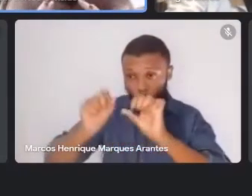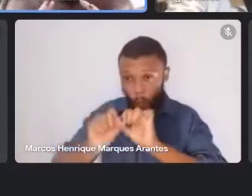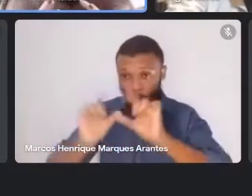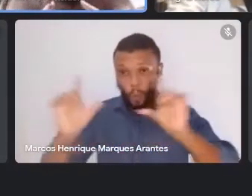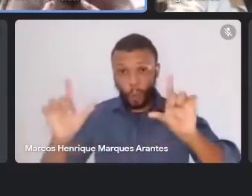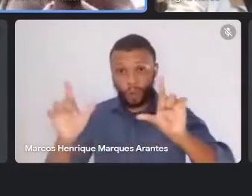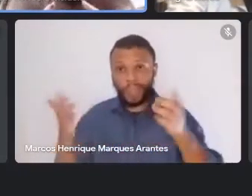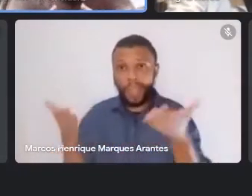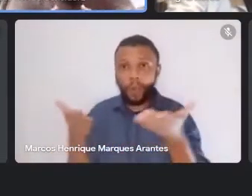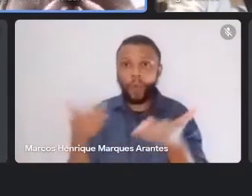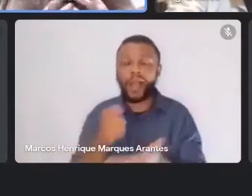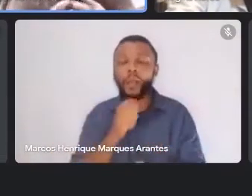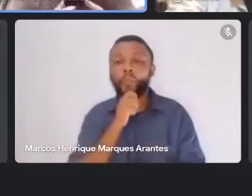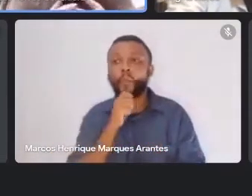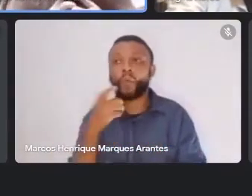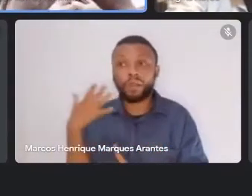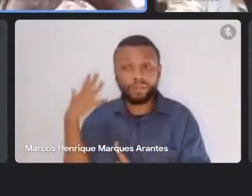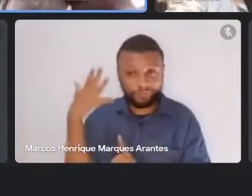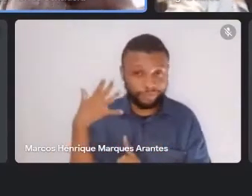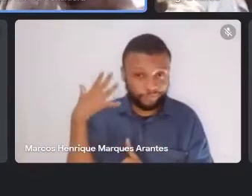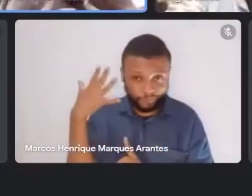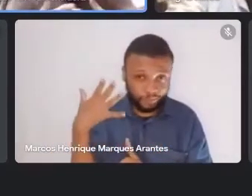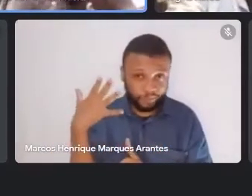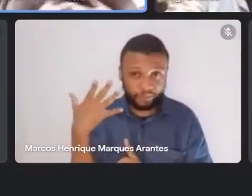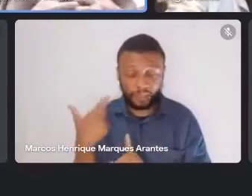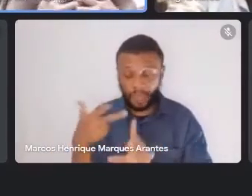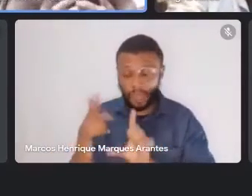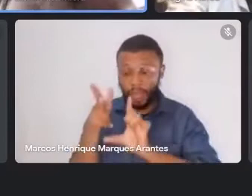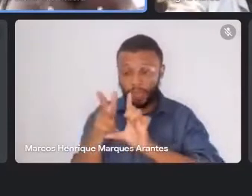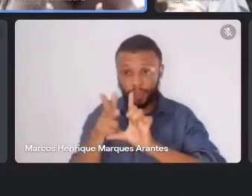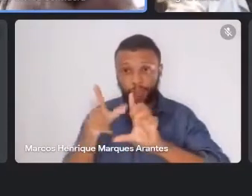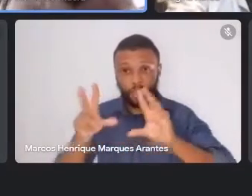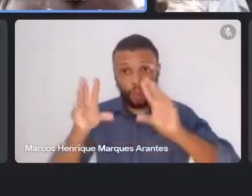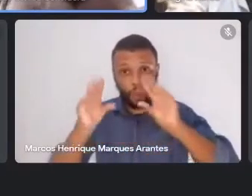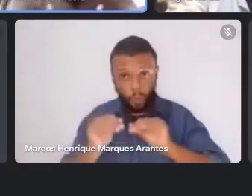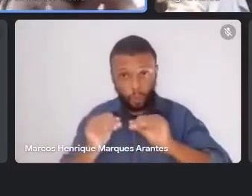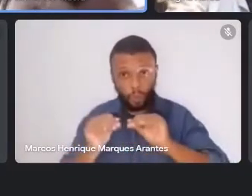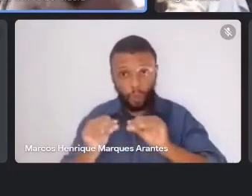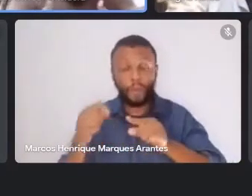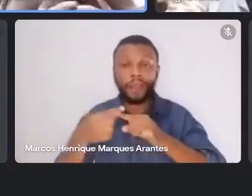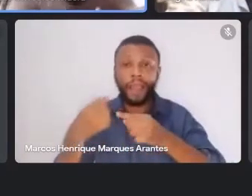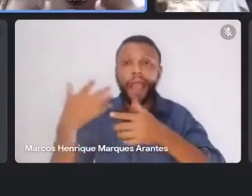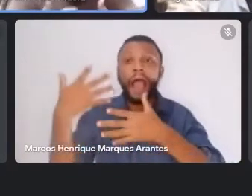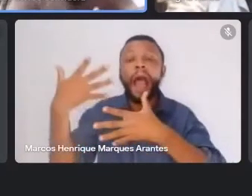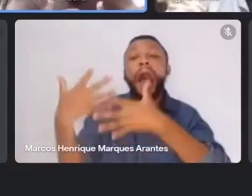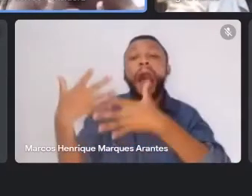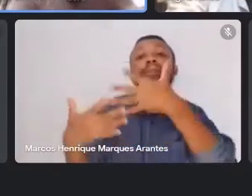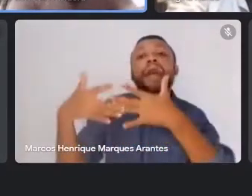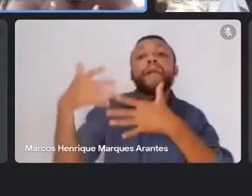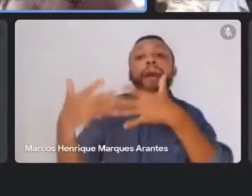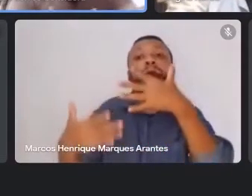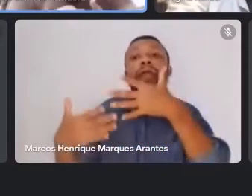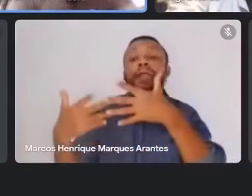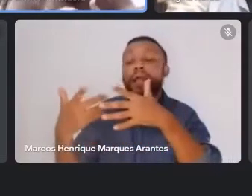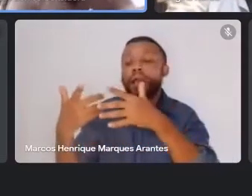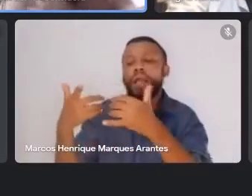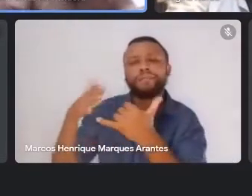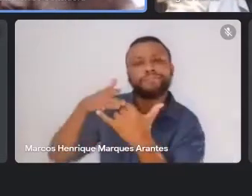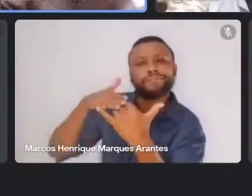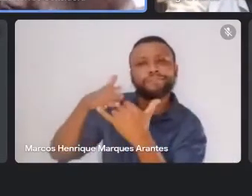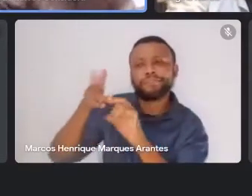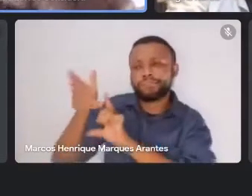com o Eloíl e a Regina que fechem suas câmeras, porque está atrapalhando a transmissão. A gente não está conseguindo ver os